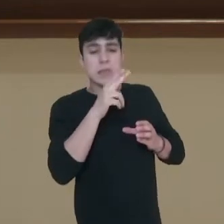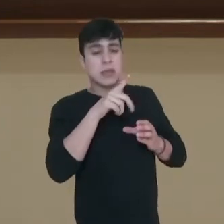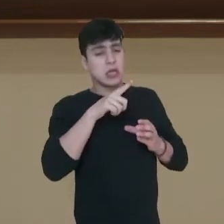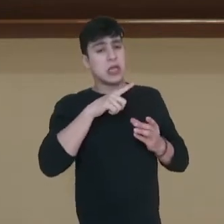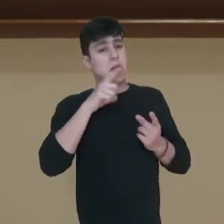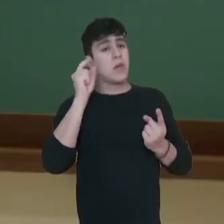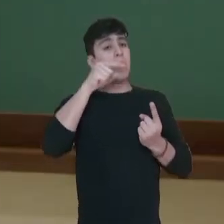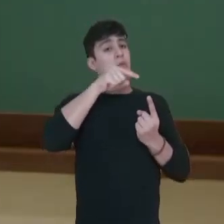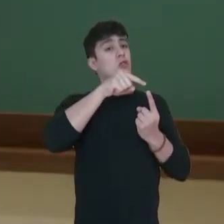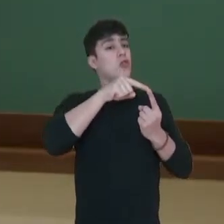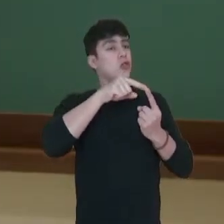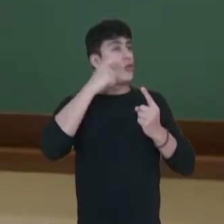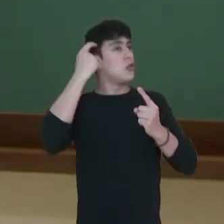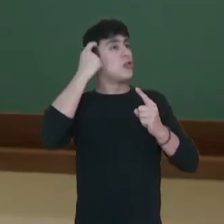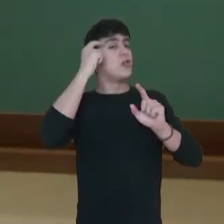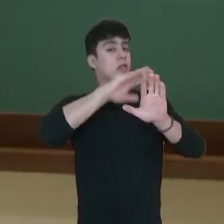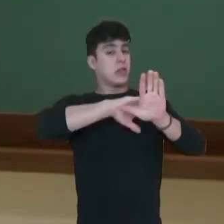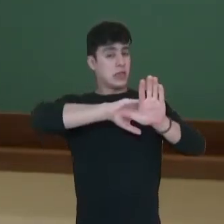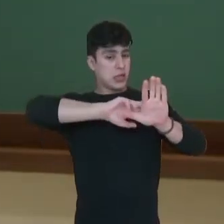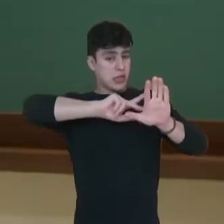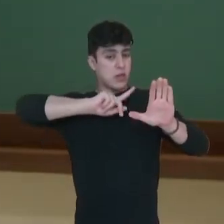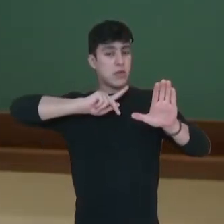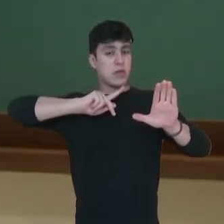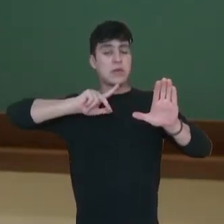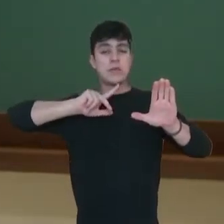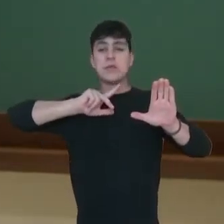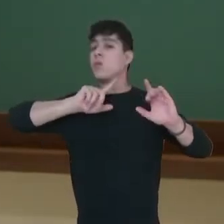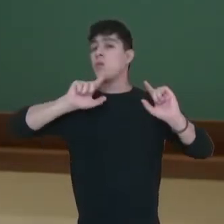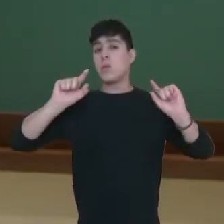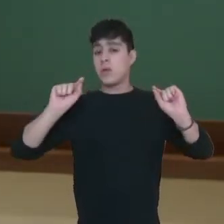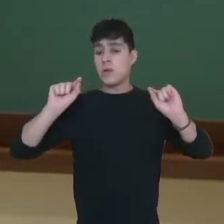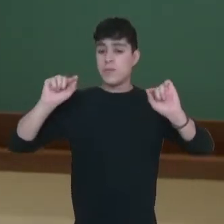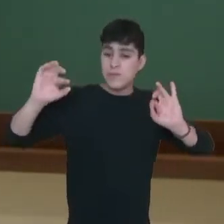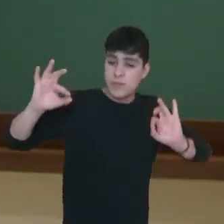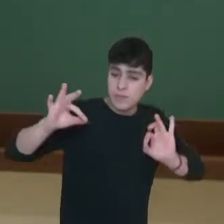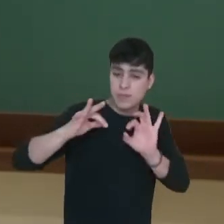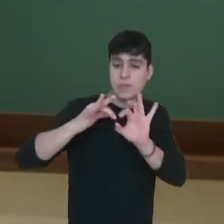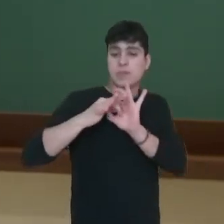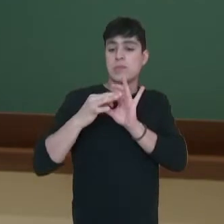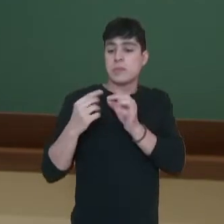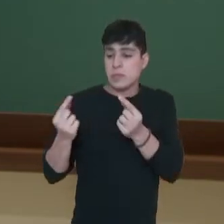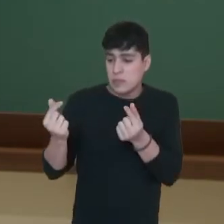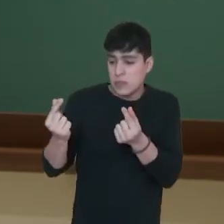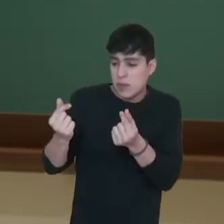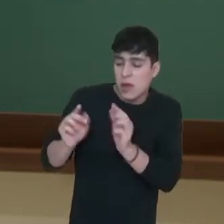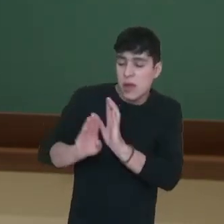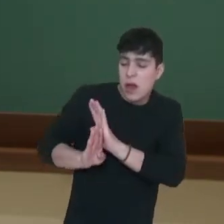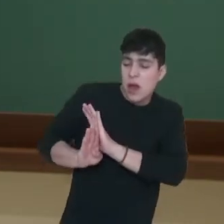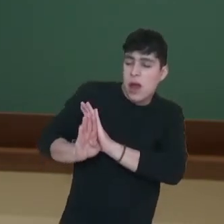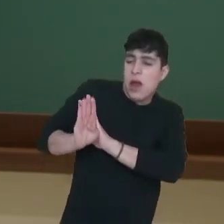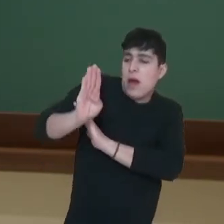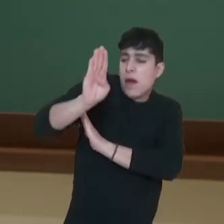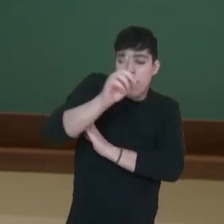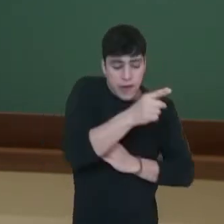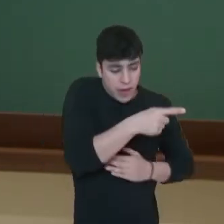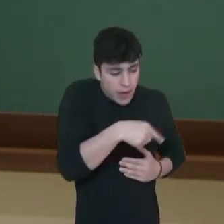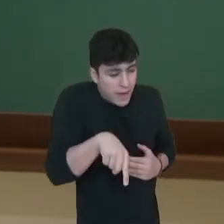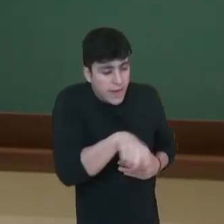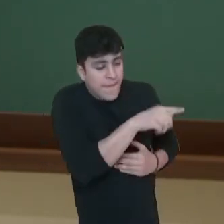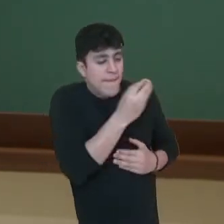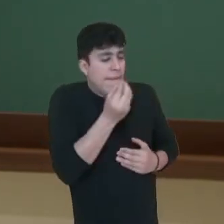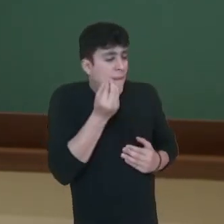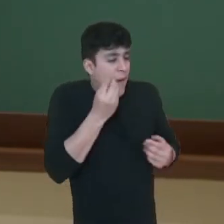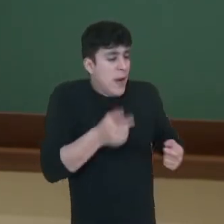que vai ir para o contexto liberalismo econômico, tentando colocar dentro